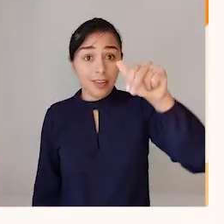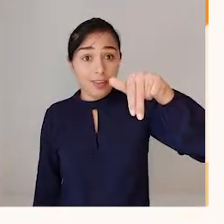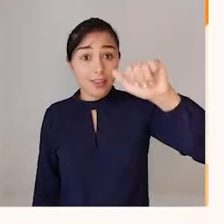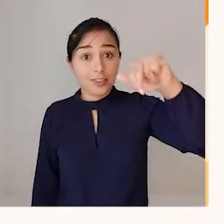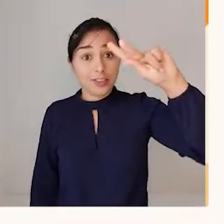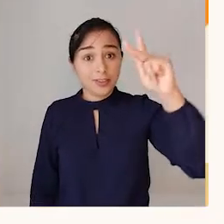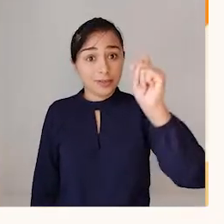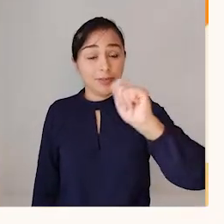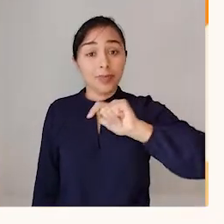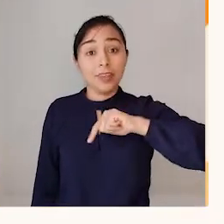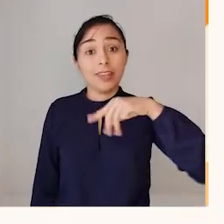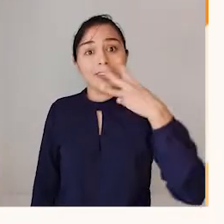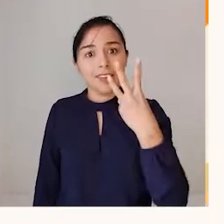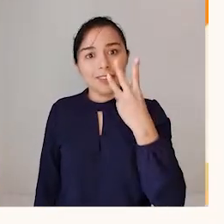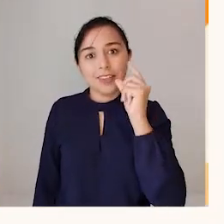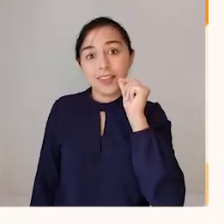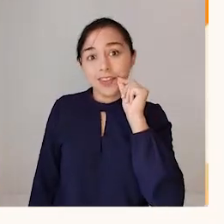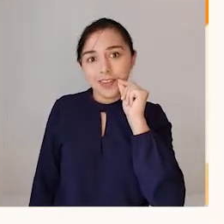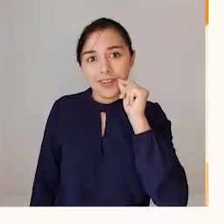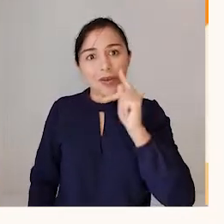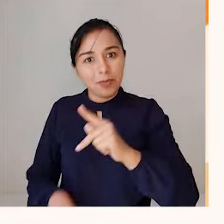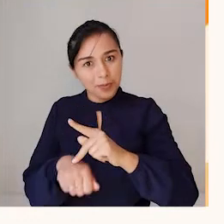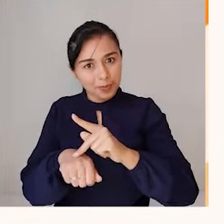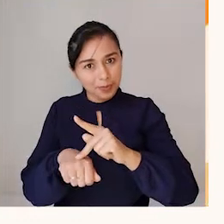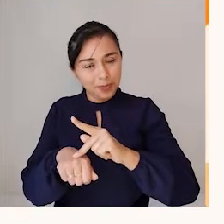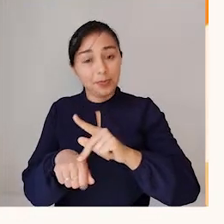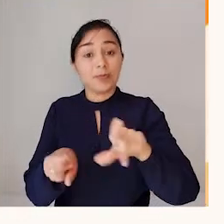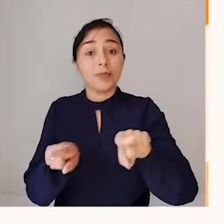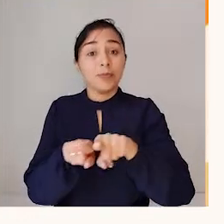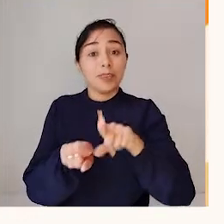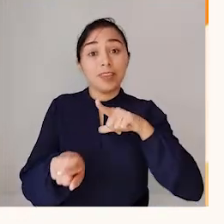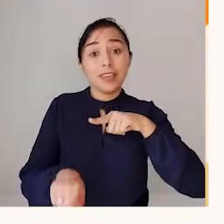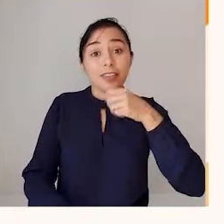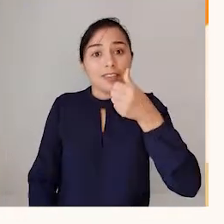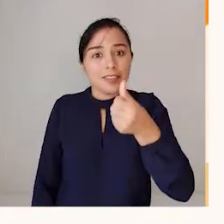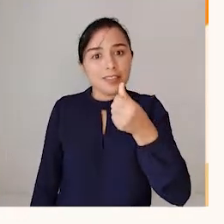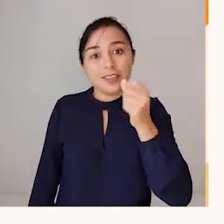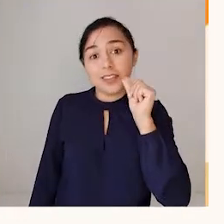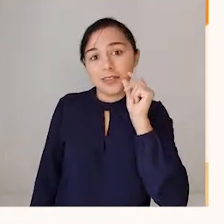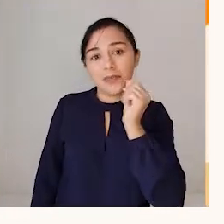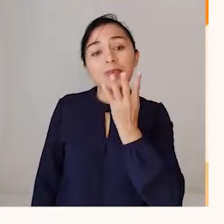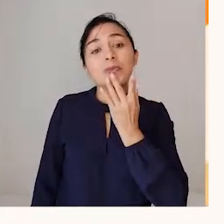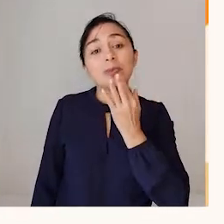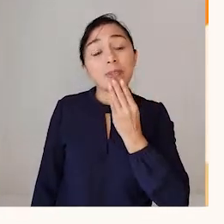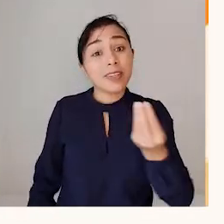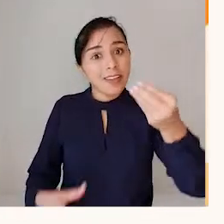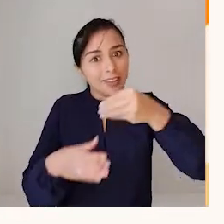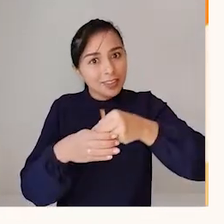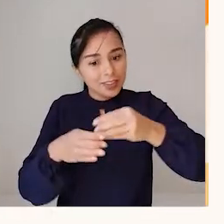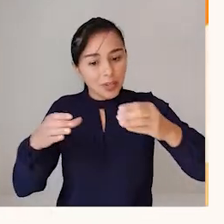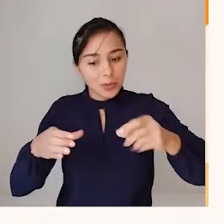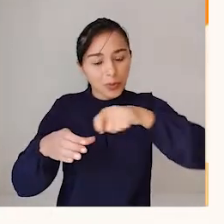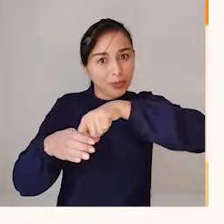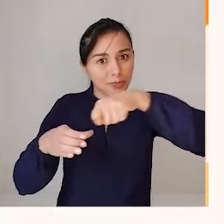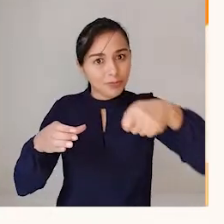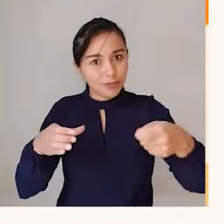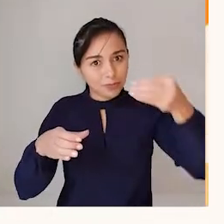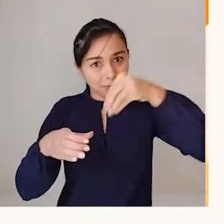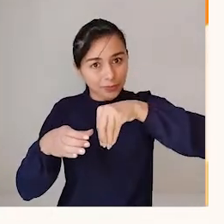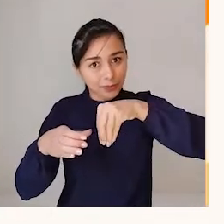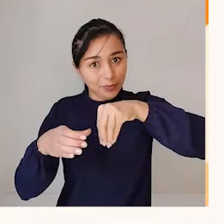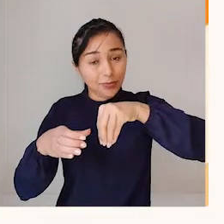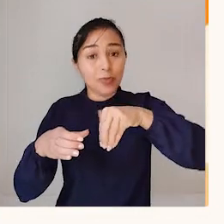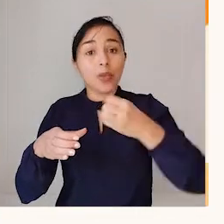Aninha tem três lápis pretos e seis lápis coloridos no seu estojo. Quantos lápis tem no estojo de